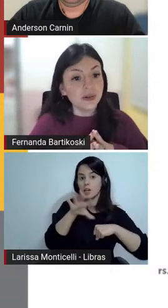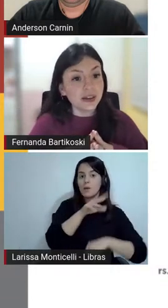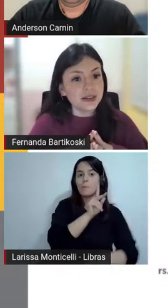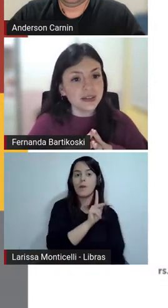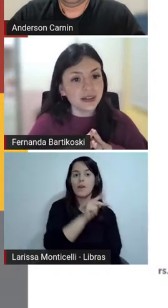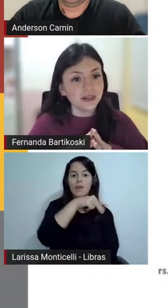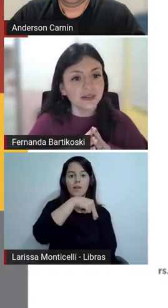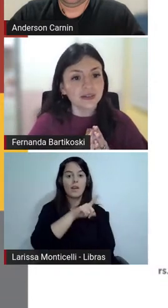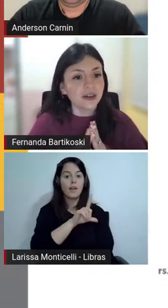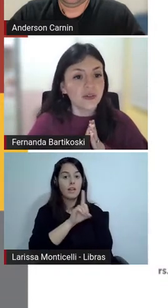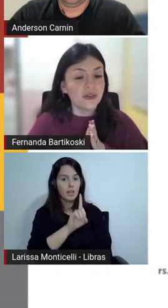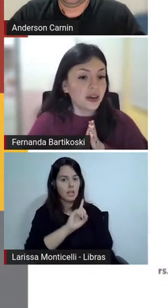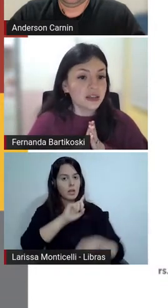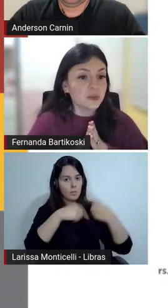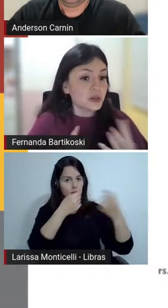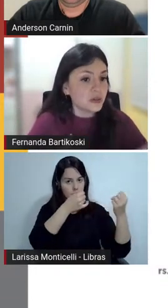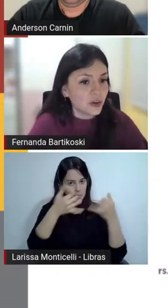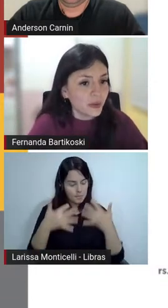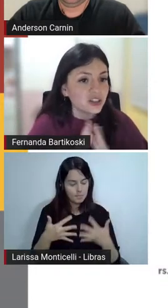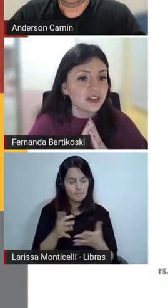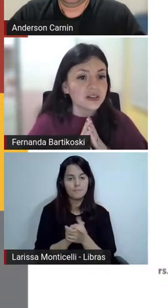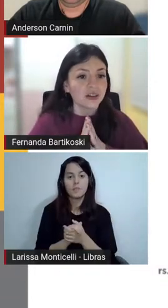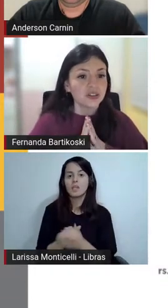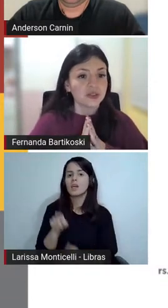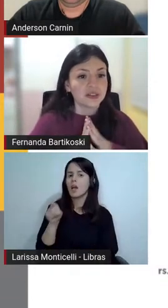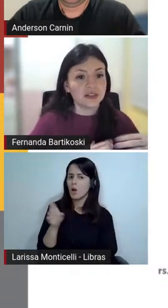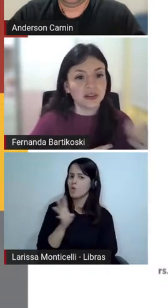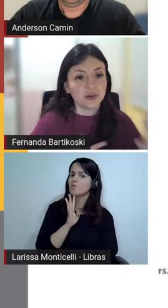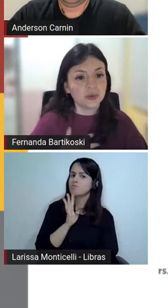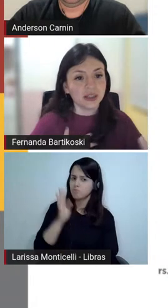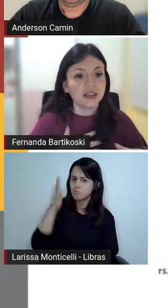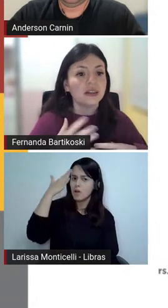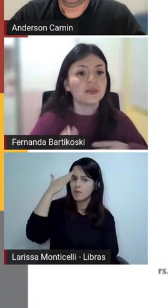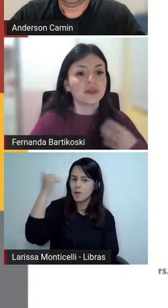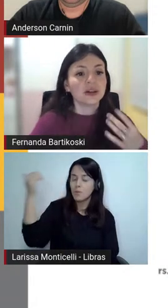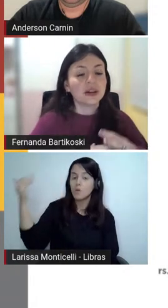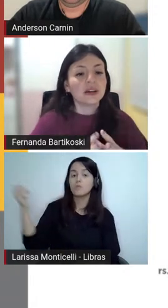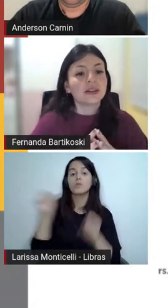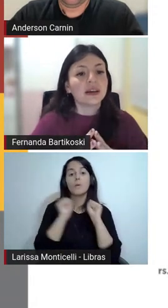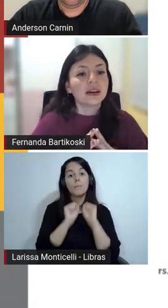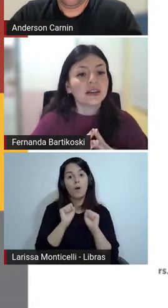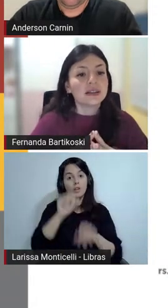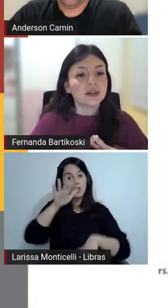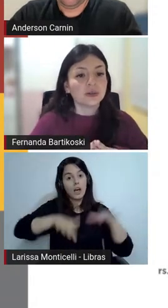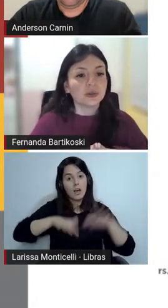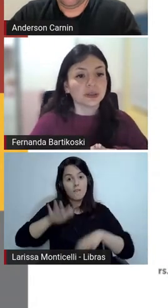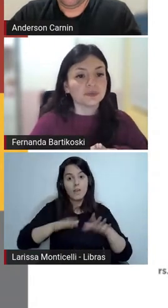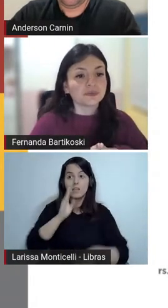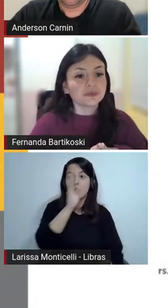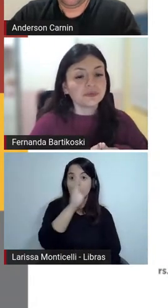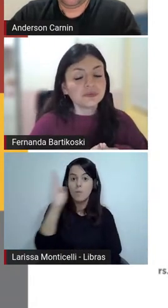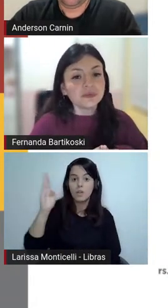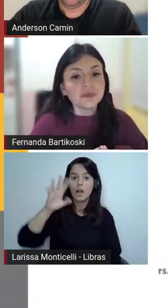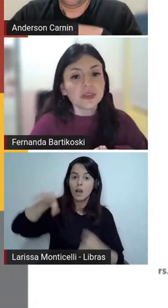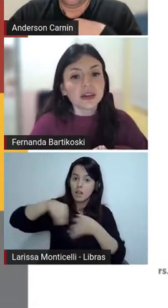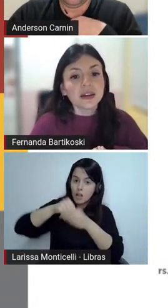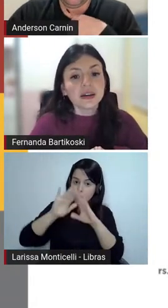ele é um autor bem conhecido talvez possivelmente na escola de vocês tem algum livro né desse autor